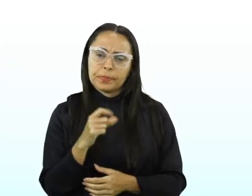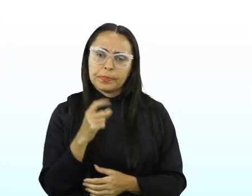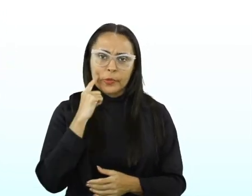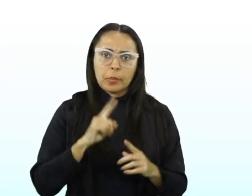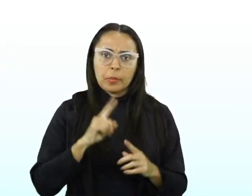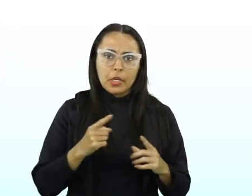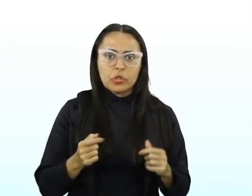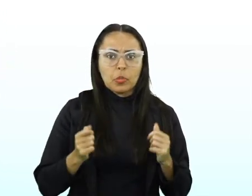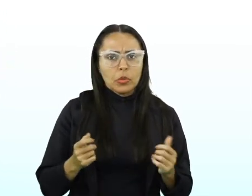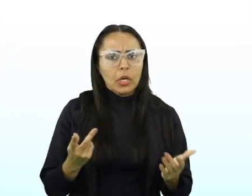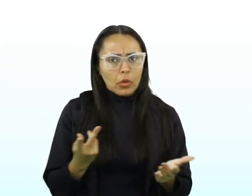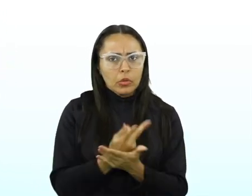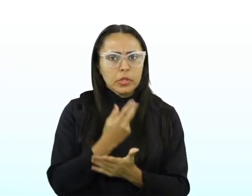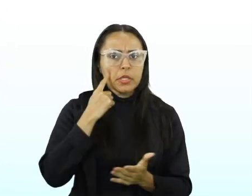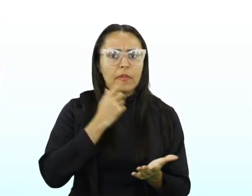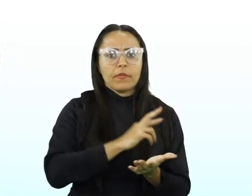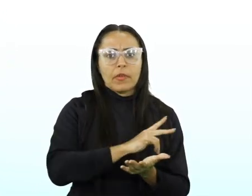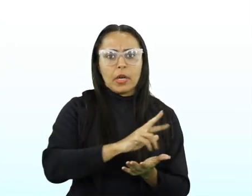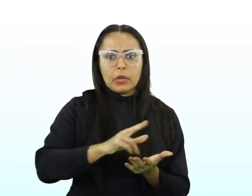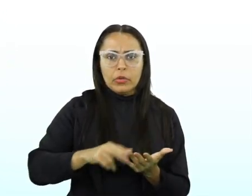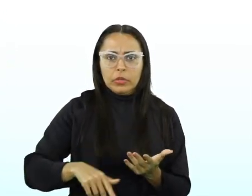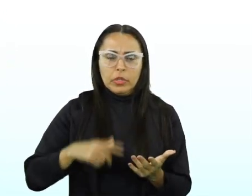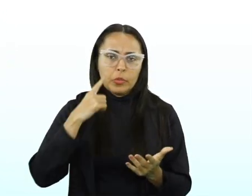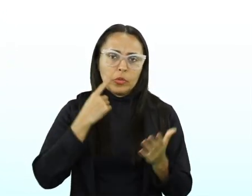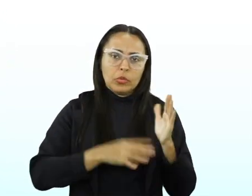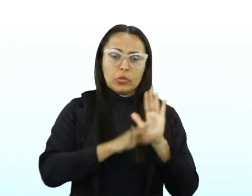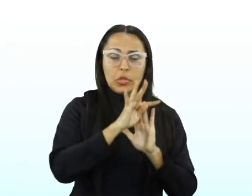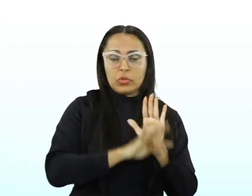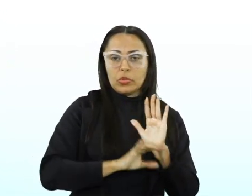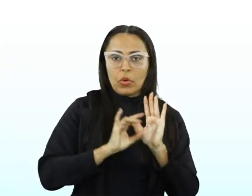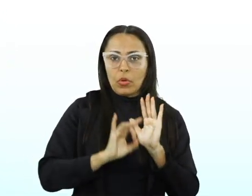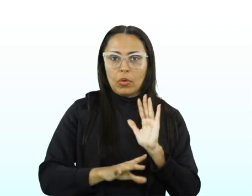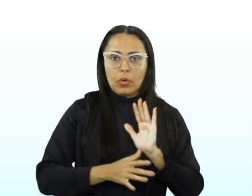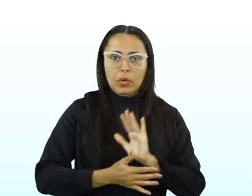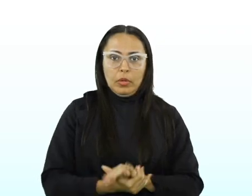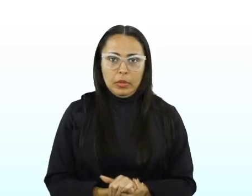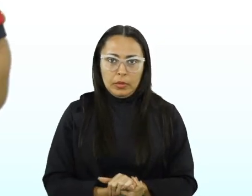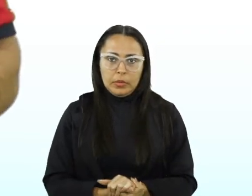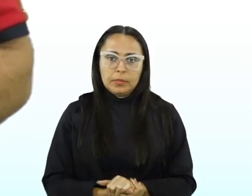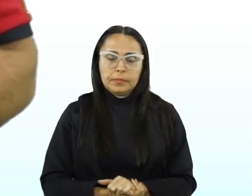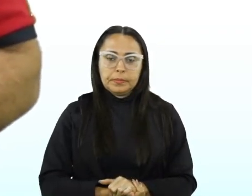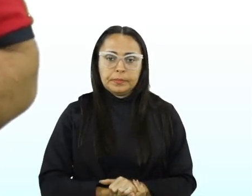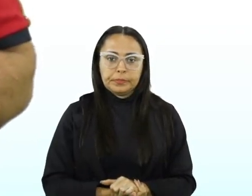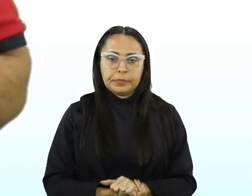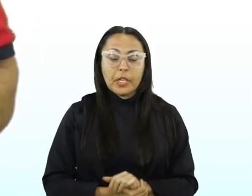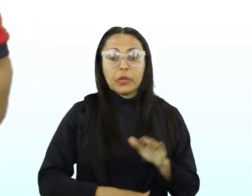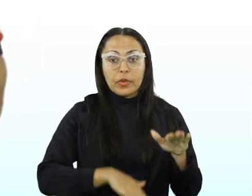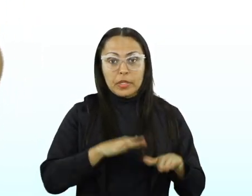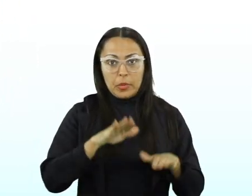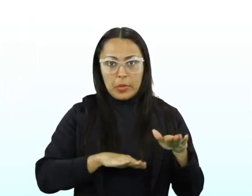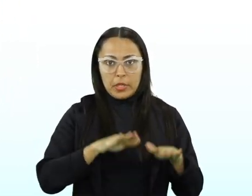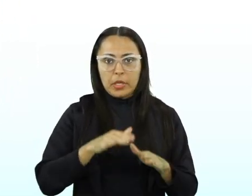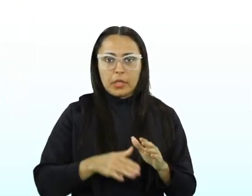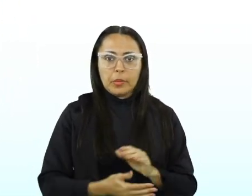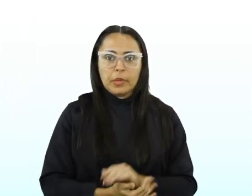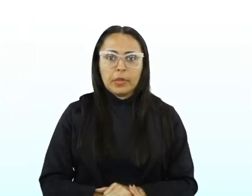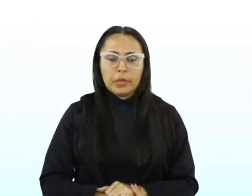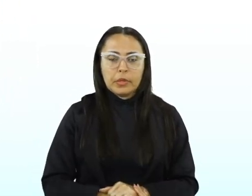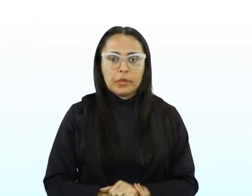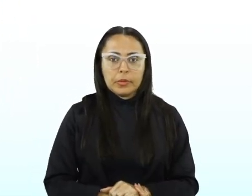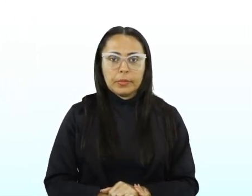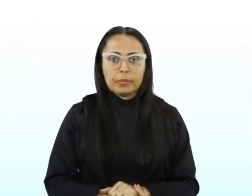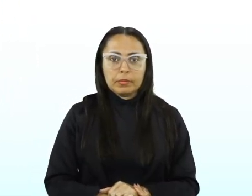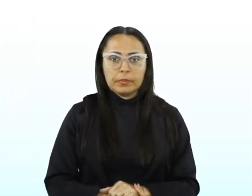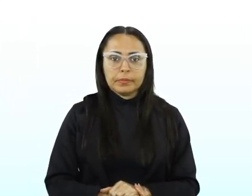também pode ocorrer vários tipos dentro de um texto só. Então, essa pureza aí, ela vai depender muito do autor, de cada autor.